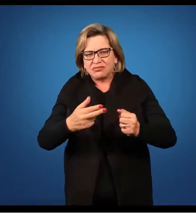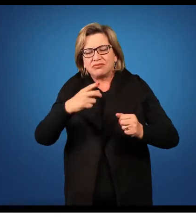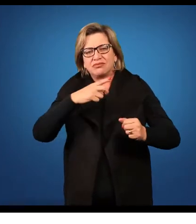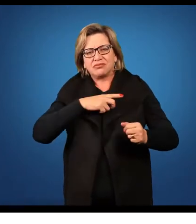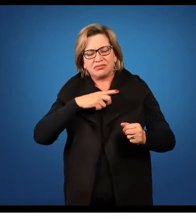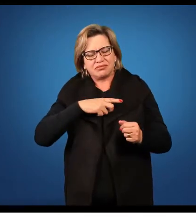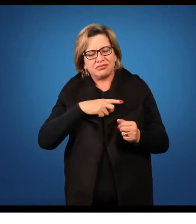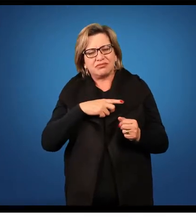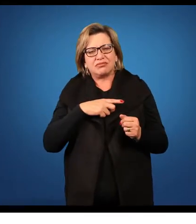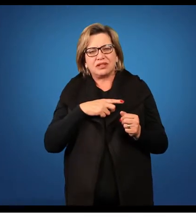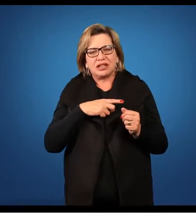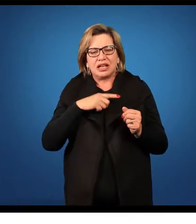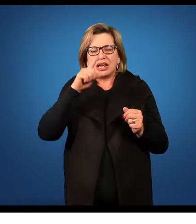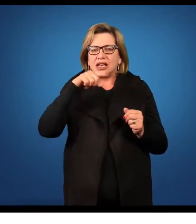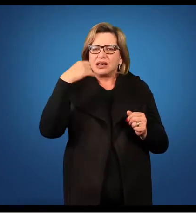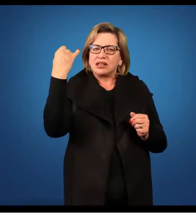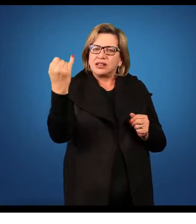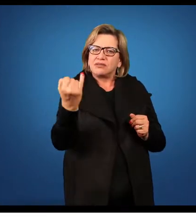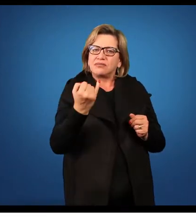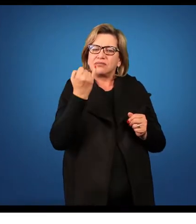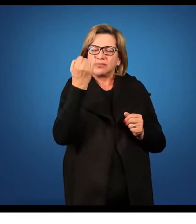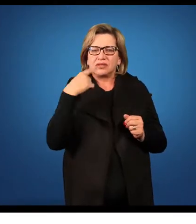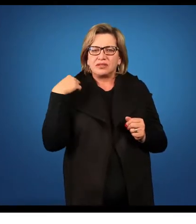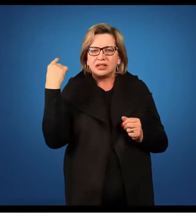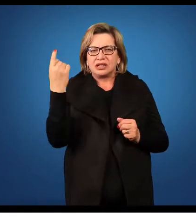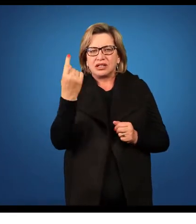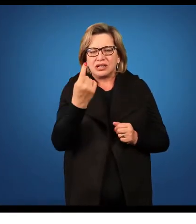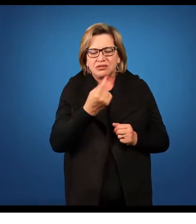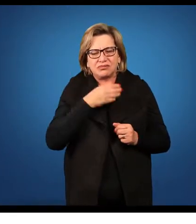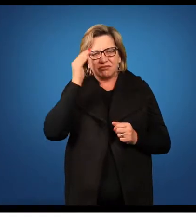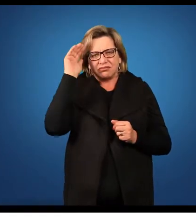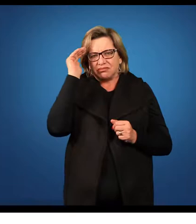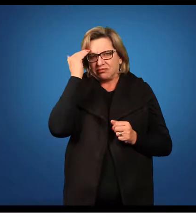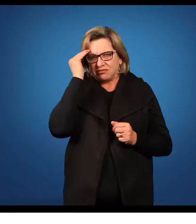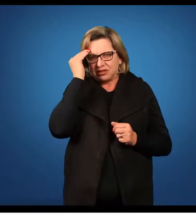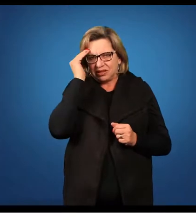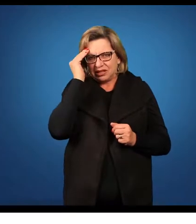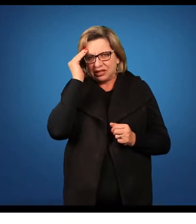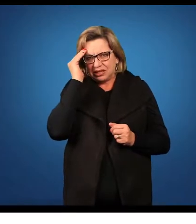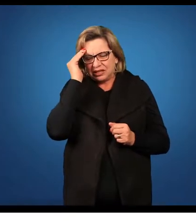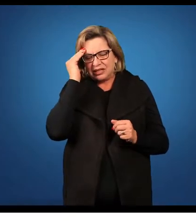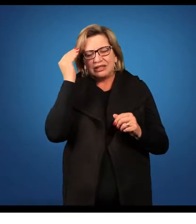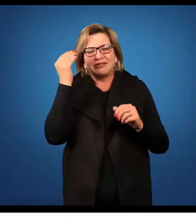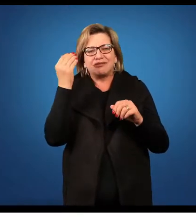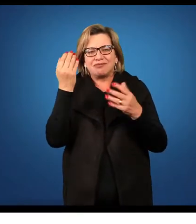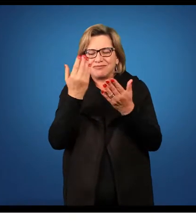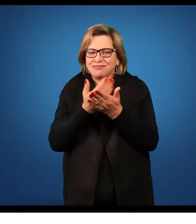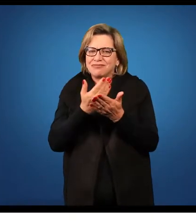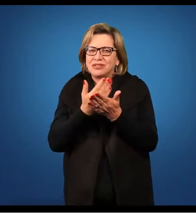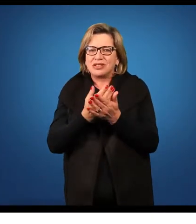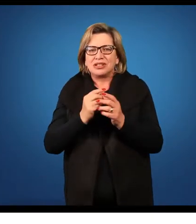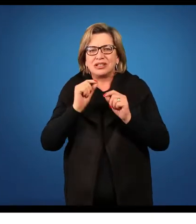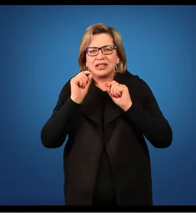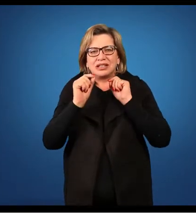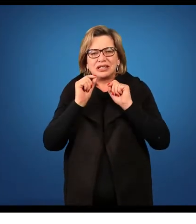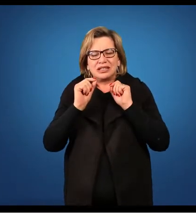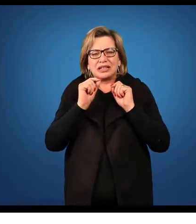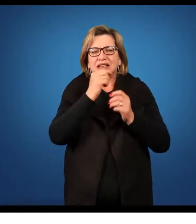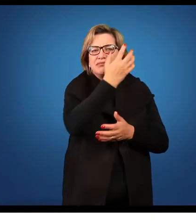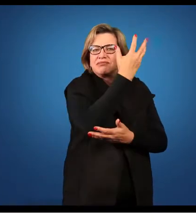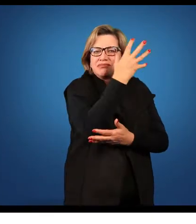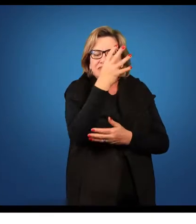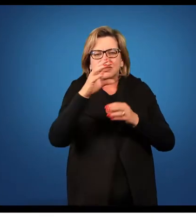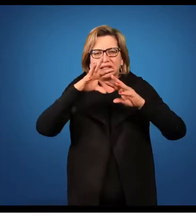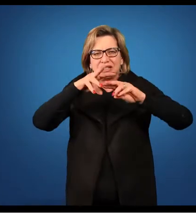com semente. É muito importante para nós, na interpretação durante o curso, que as plantas